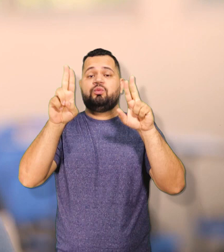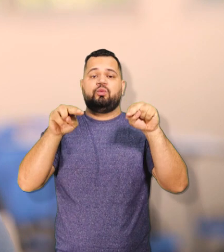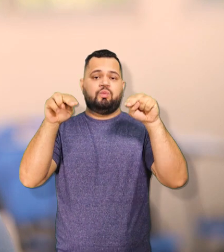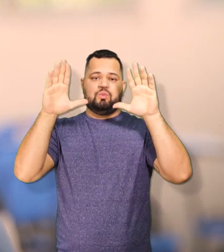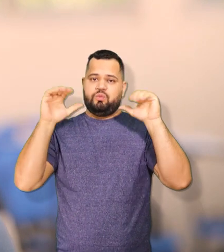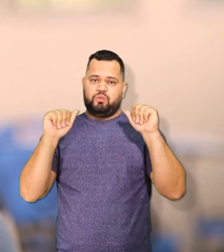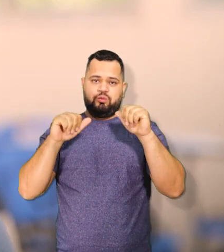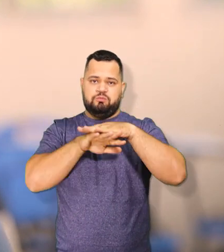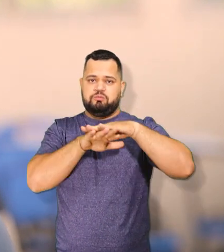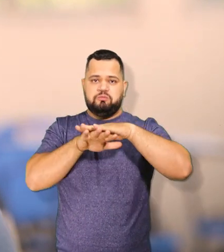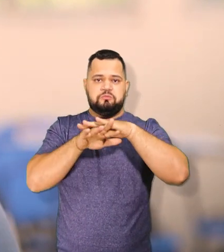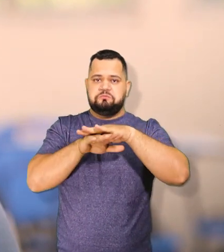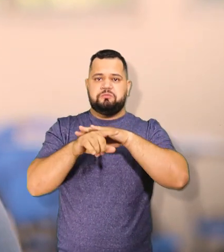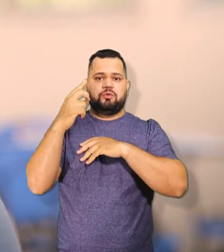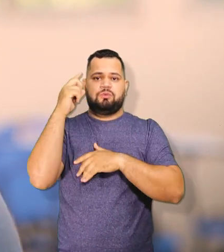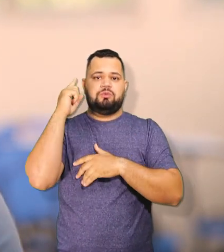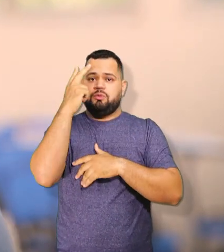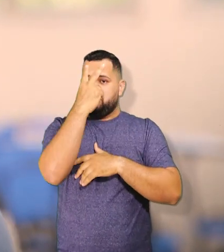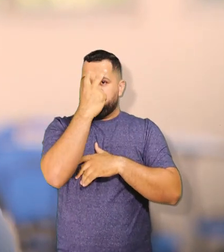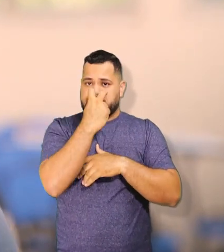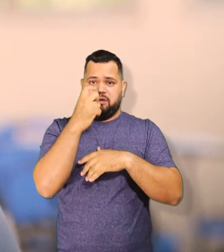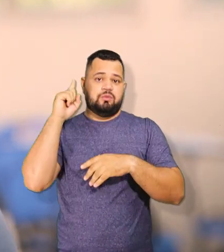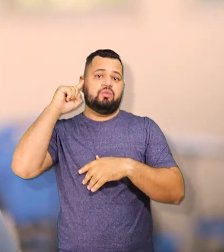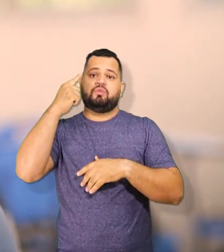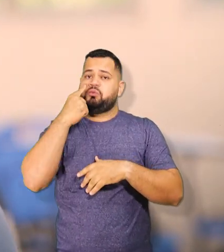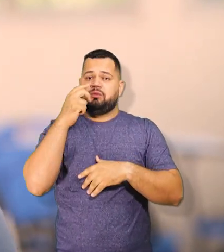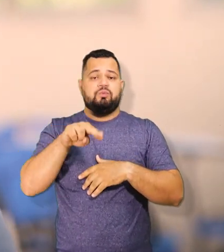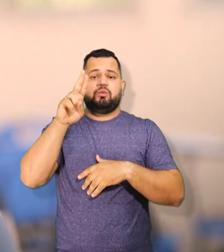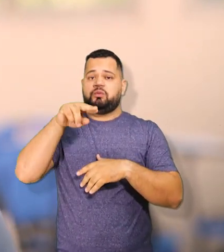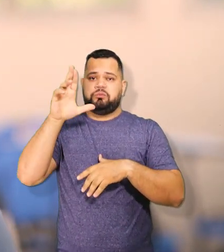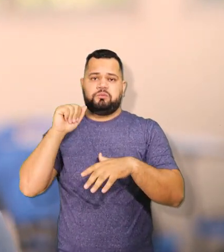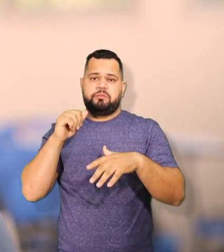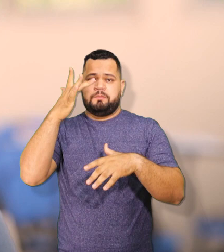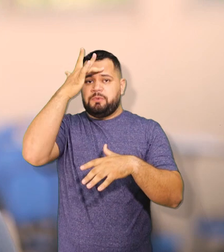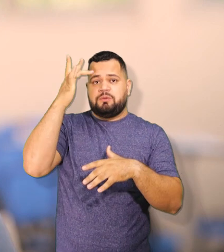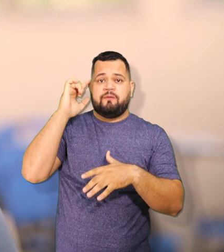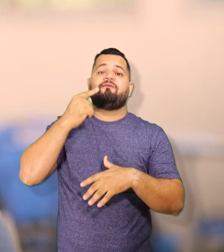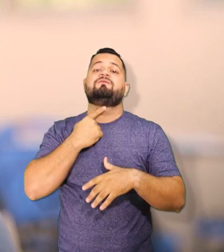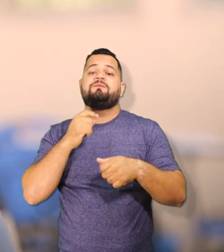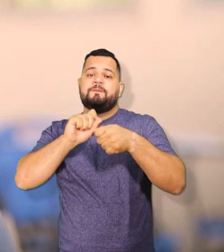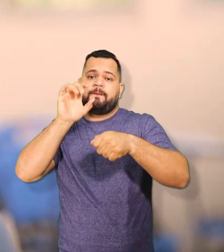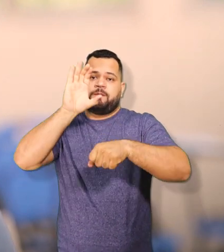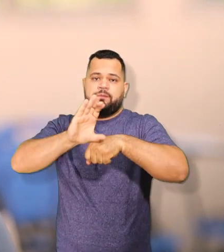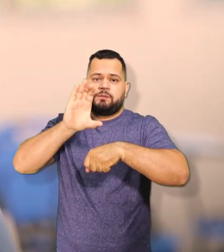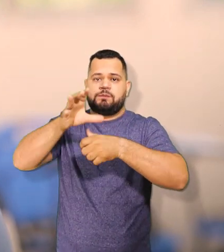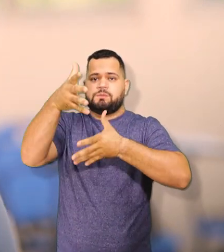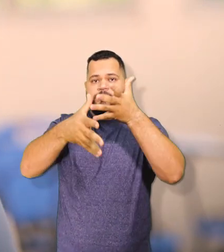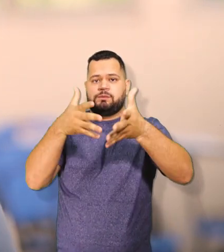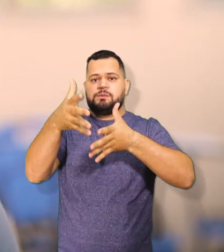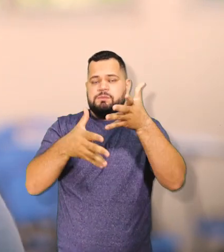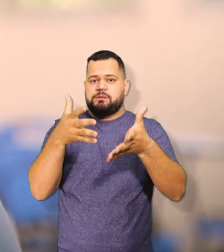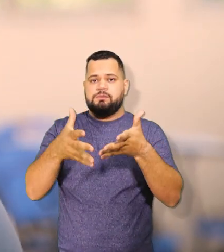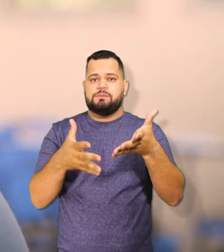Eu não trabalhei com nenhum cego, nem surdo cego, que se interessou em fazer um curso de Libras ou aprender Libras.